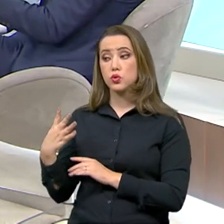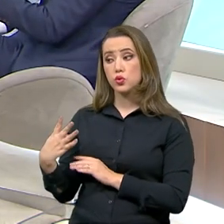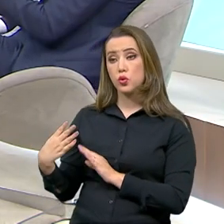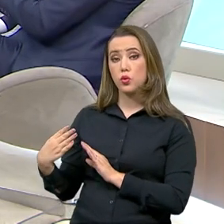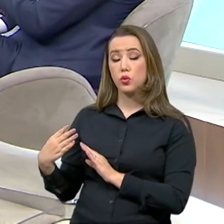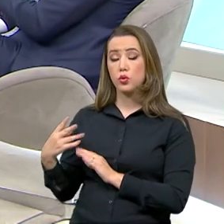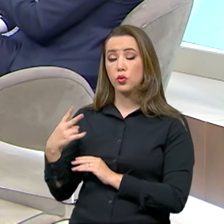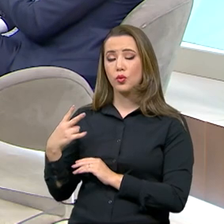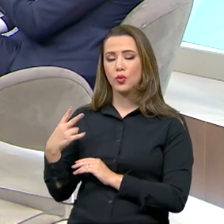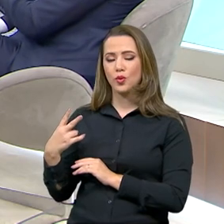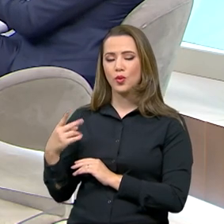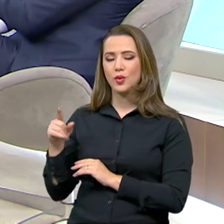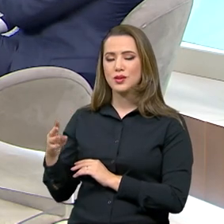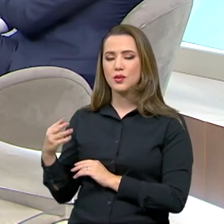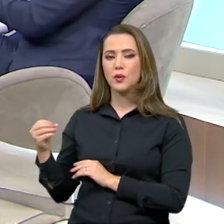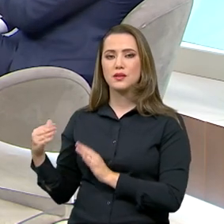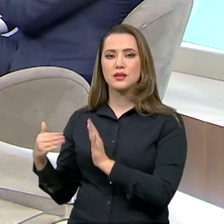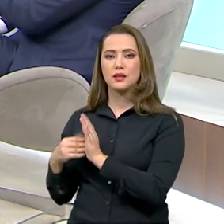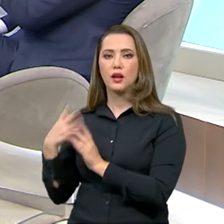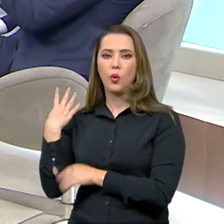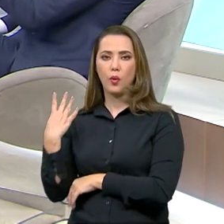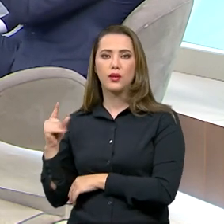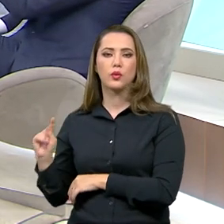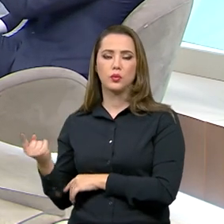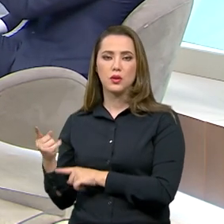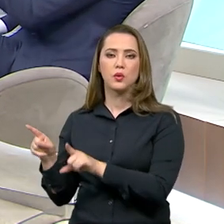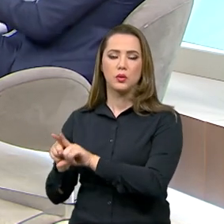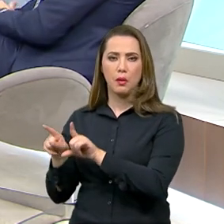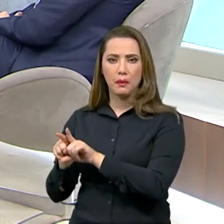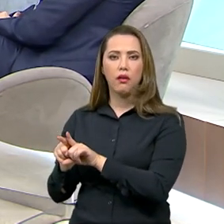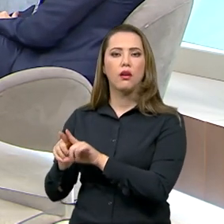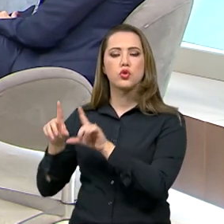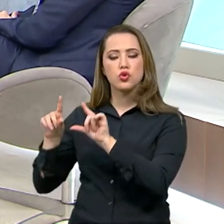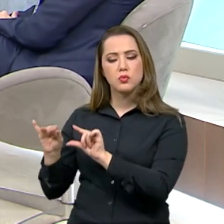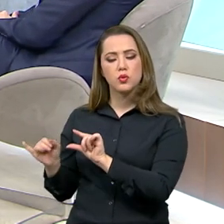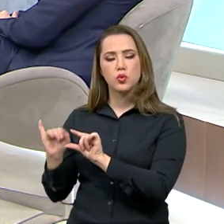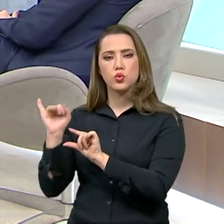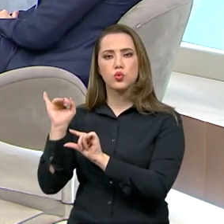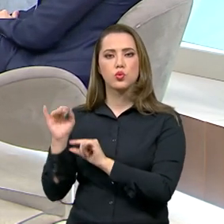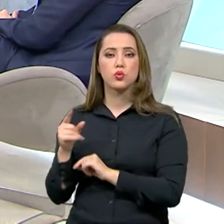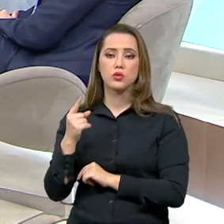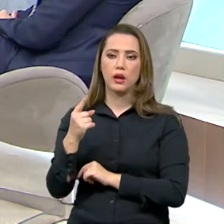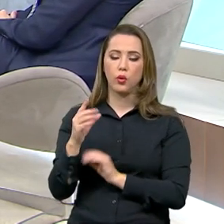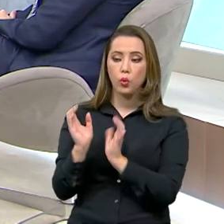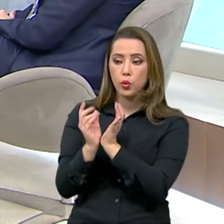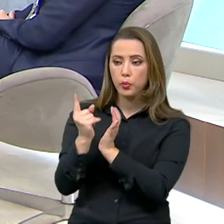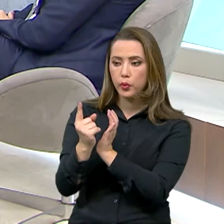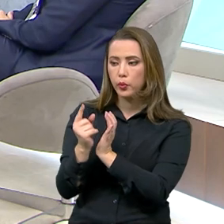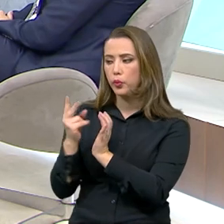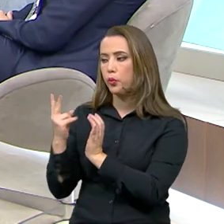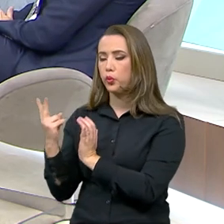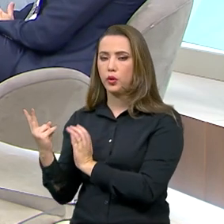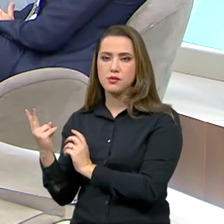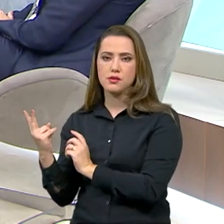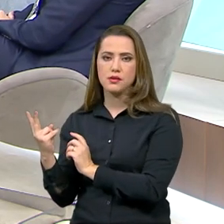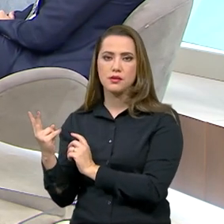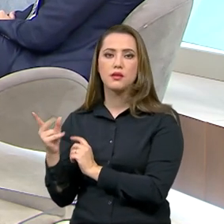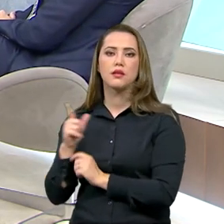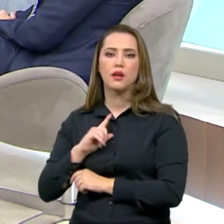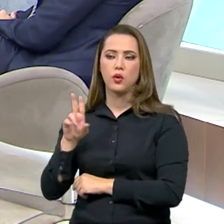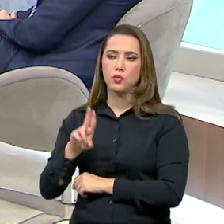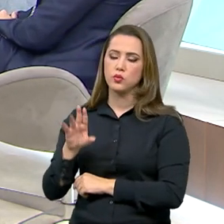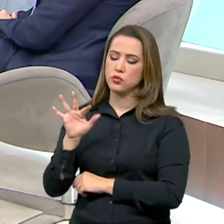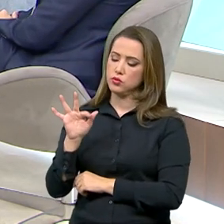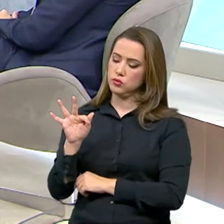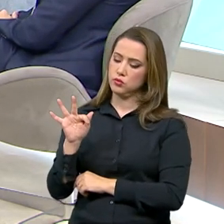redução de juros para aquelas famílias que entram no grupo 2, que é aquele que ainda tem subsídio do FGTS